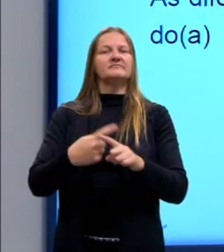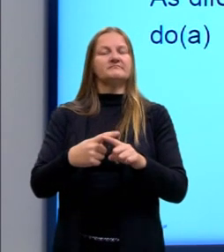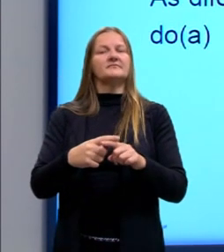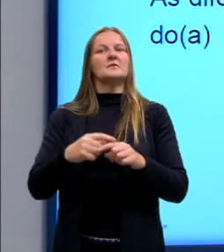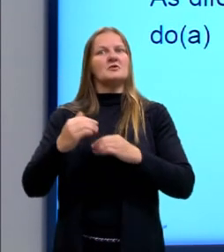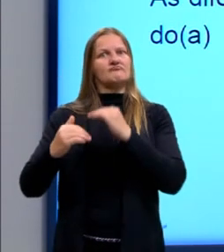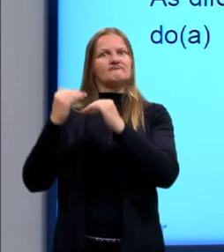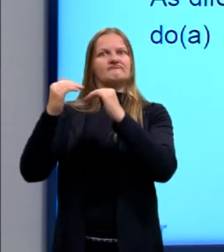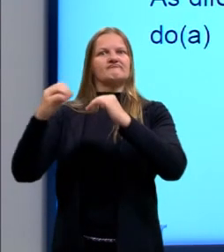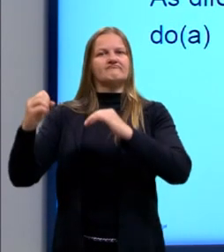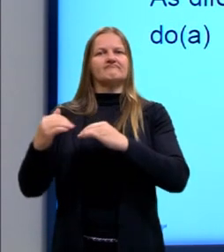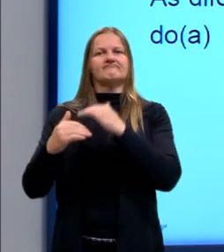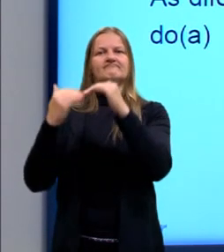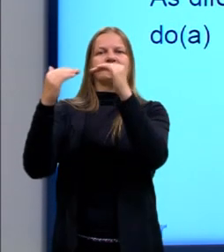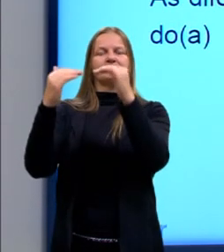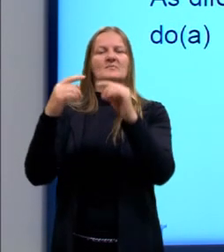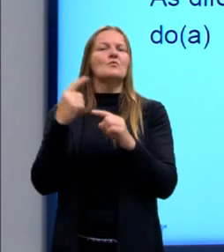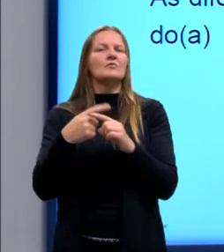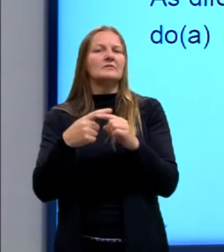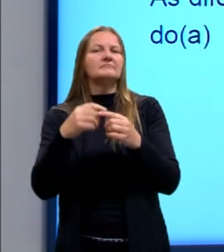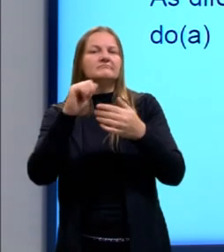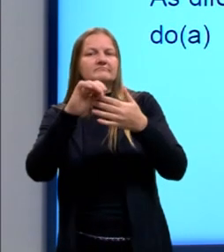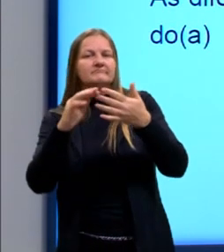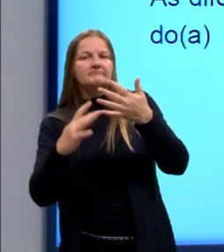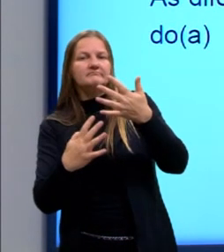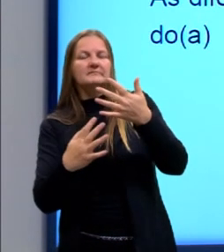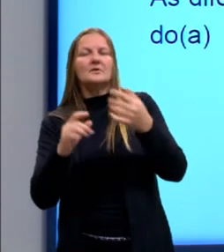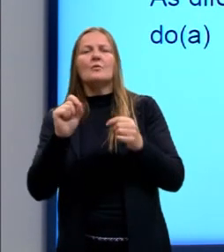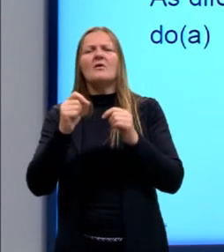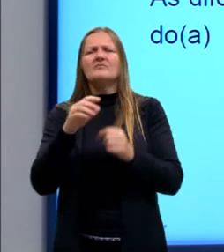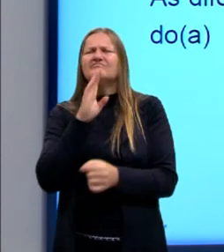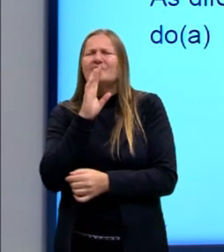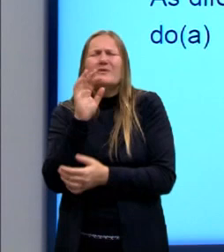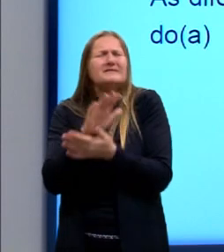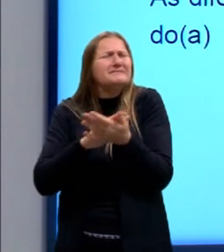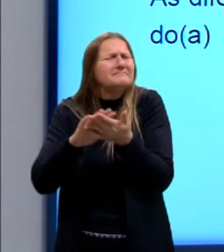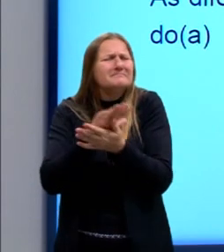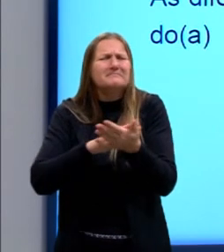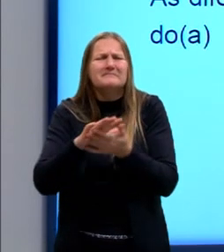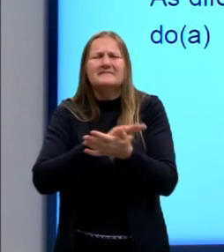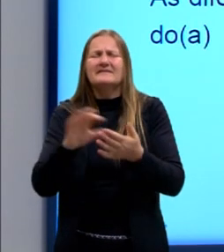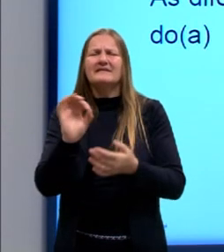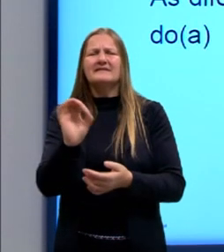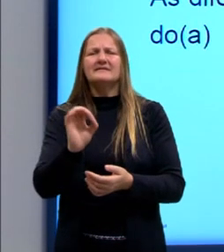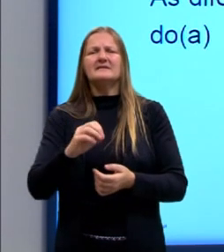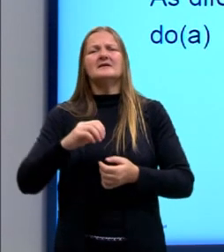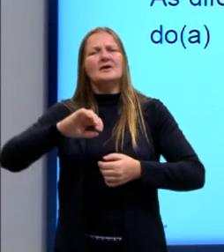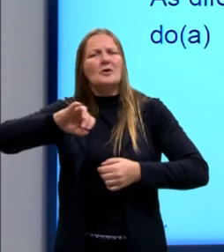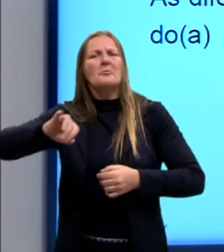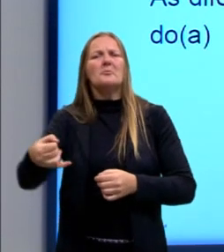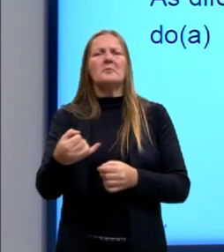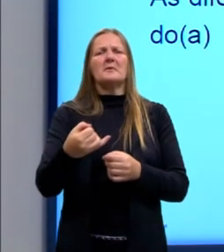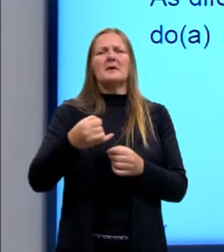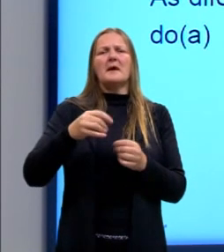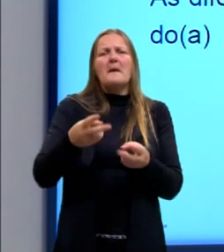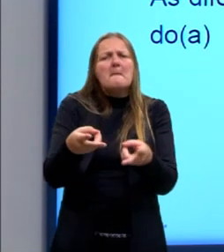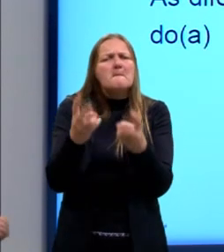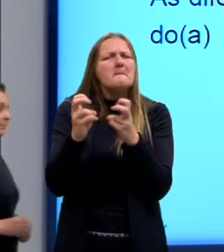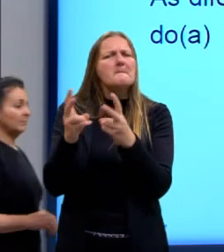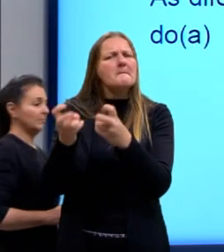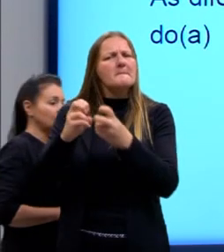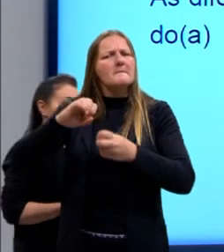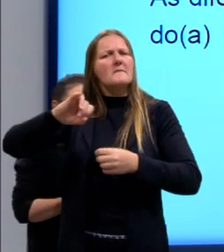progressista. Então, ele está dizendo que, como a gente desconhece a África, ela é apropriada, ela é